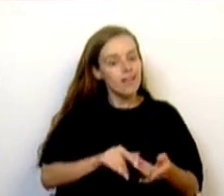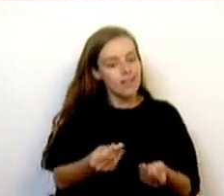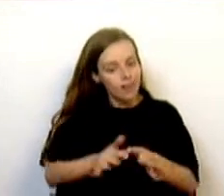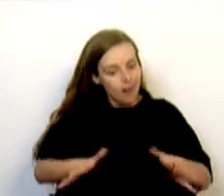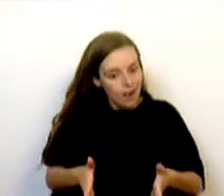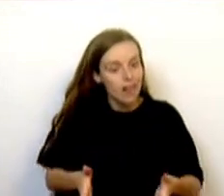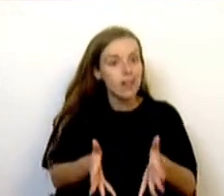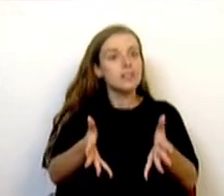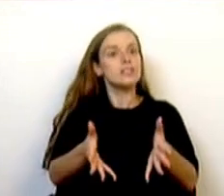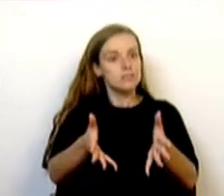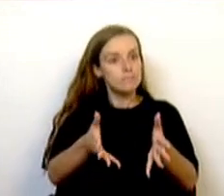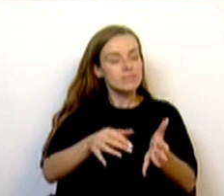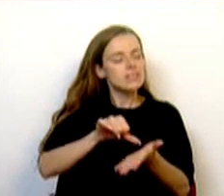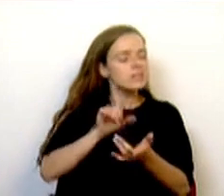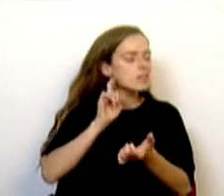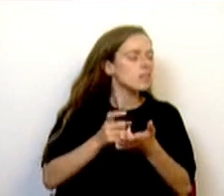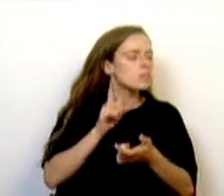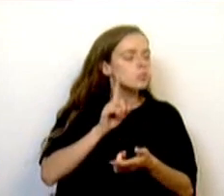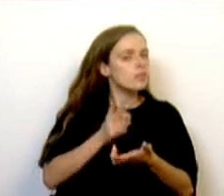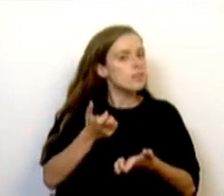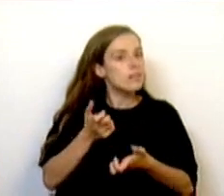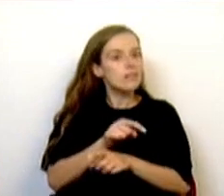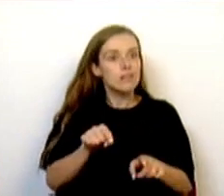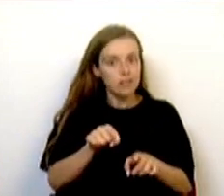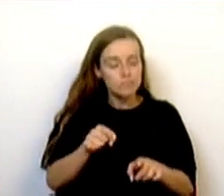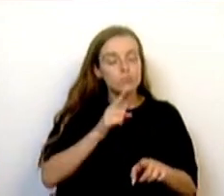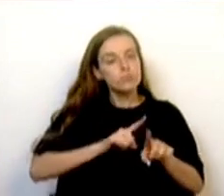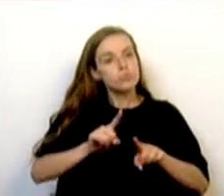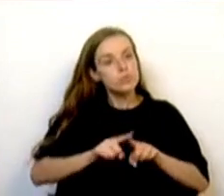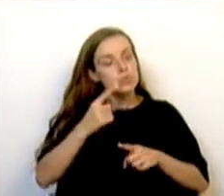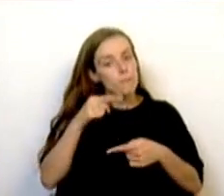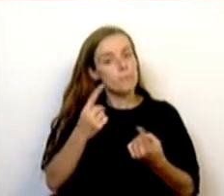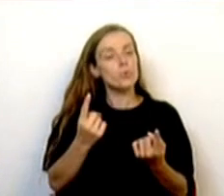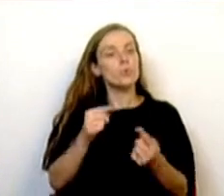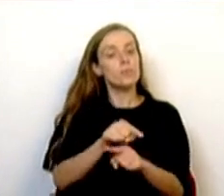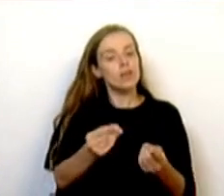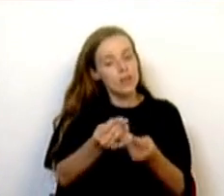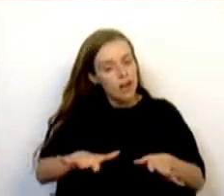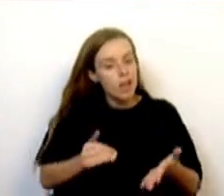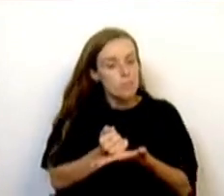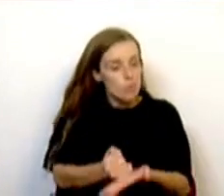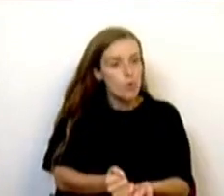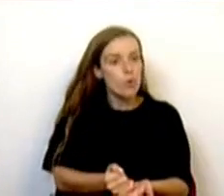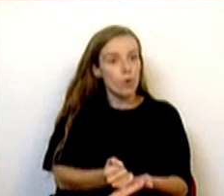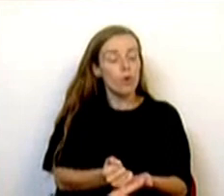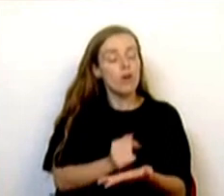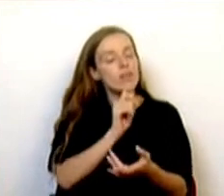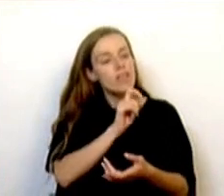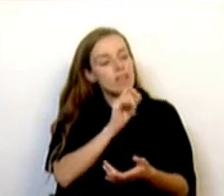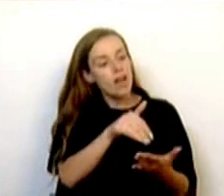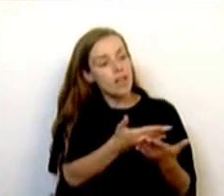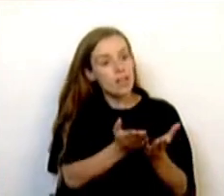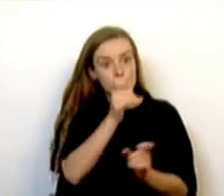centrais de política pública de apoio à infância, dando oportunidade àqueles que nunca teriam essa possibilidade